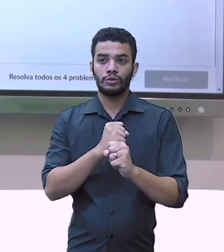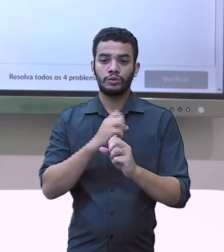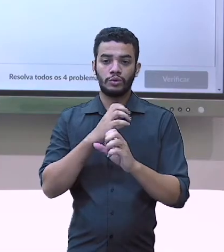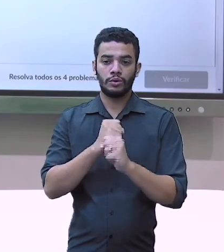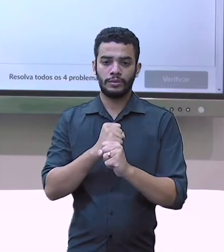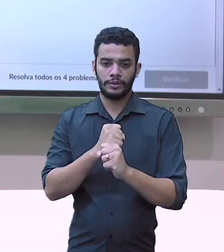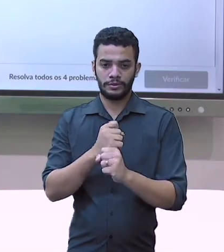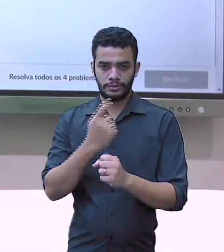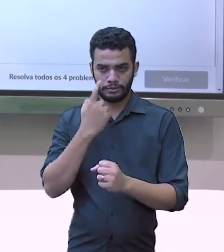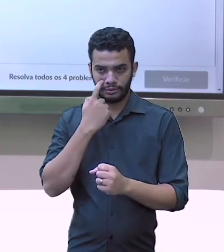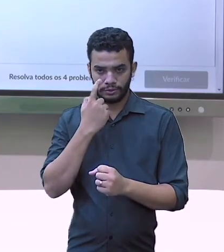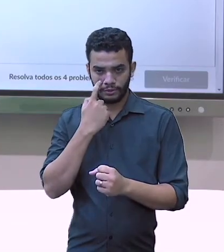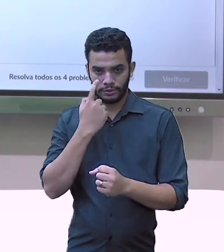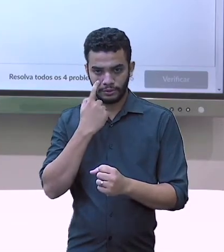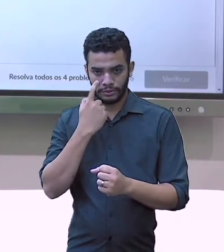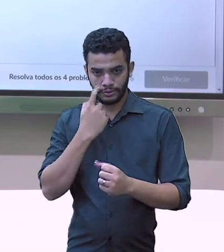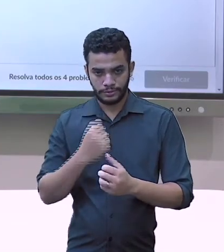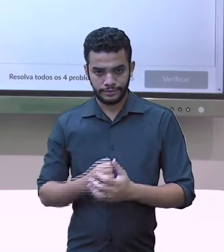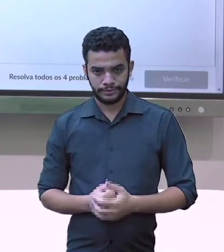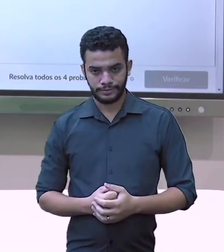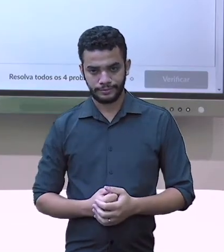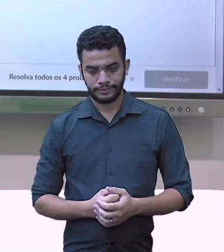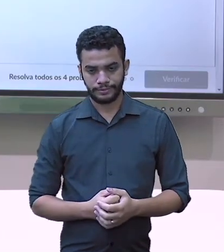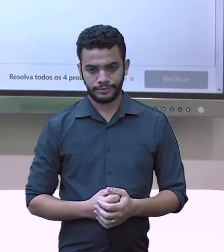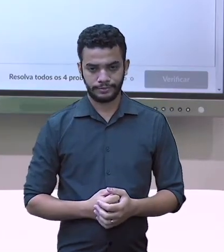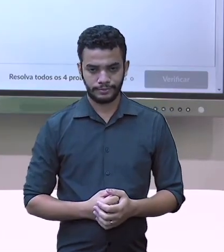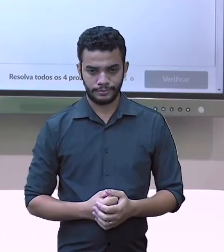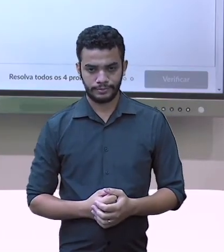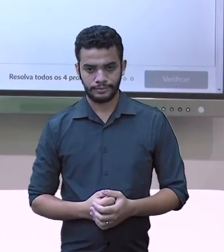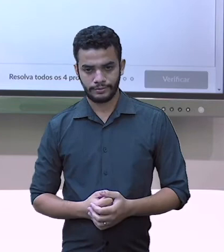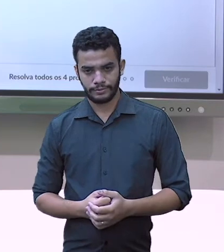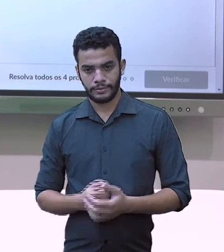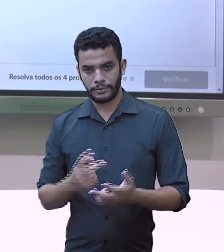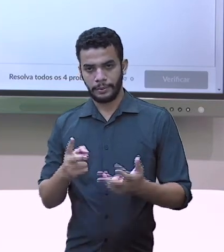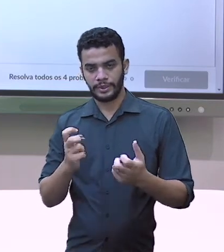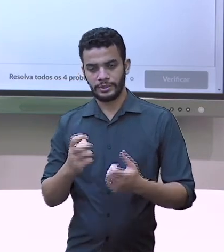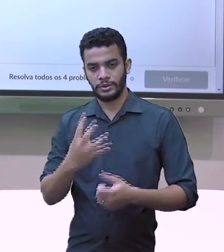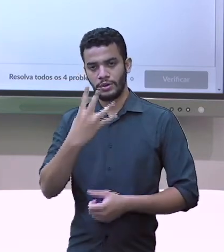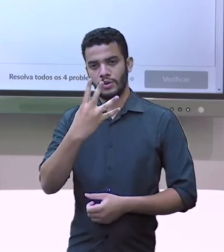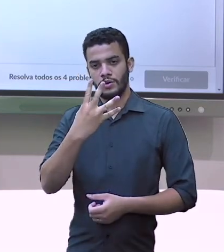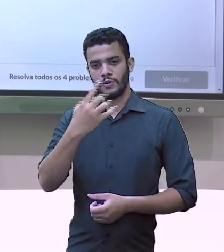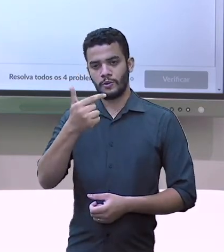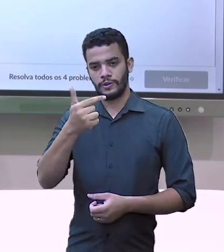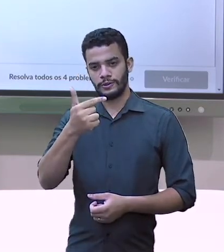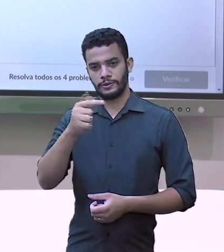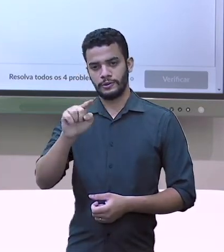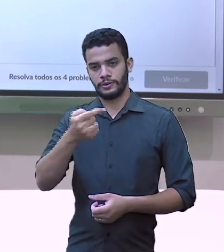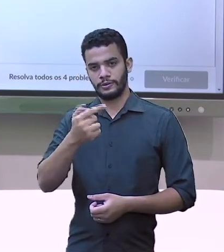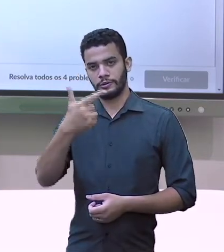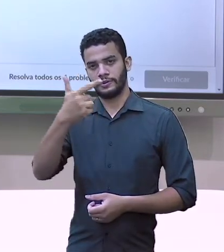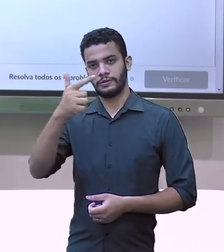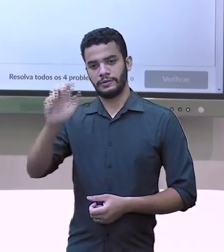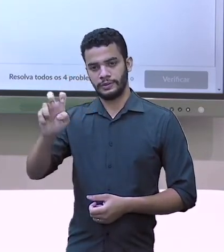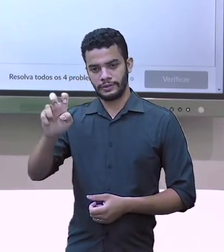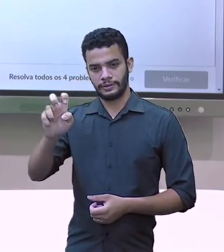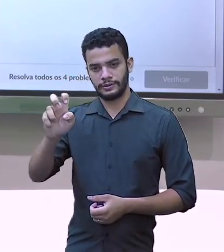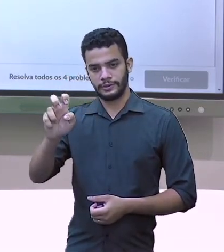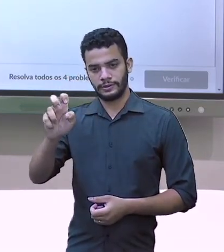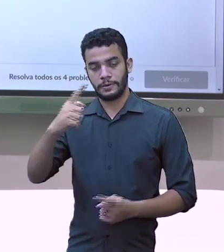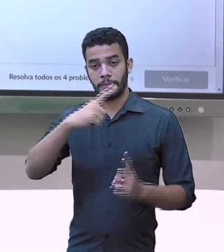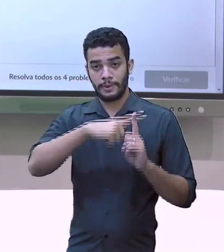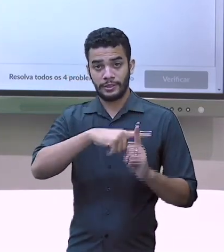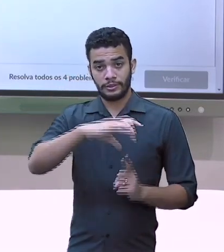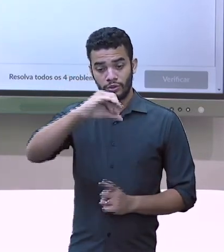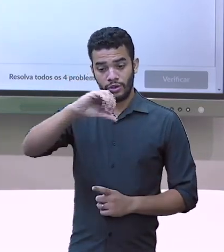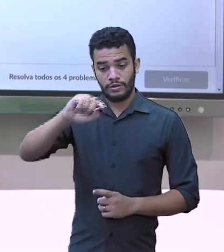Olha, eu armei aqui, olha. Coloquei o número, né? Olha esse número. Somado